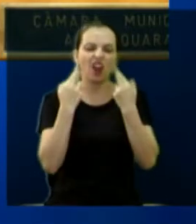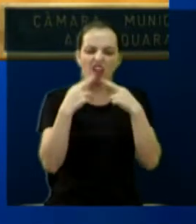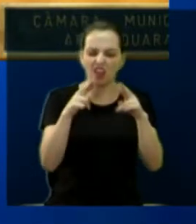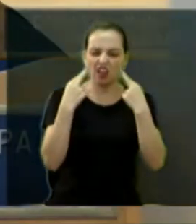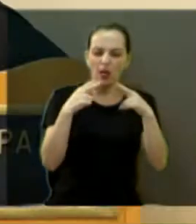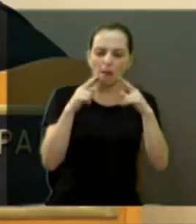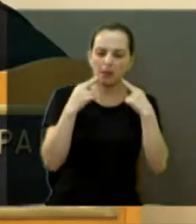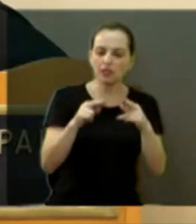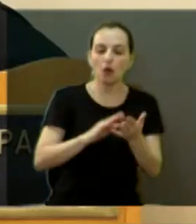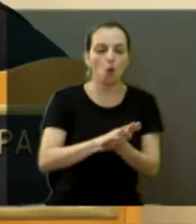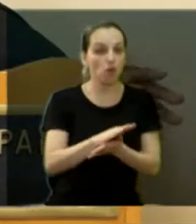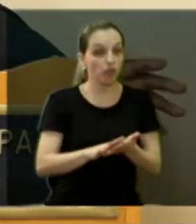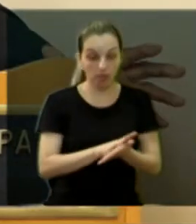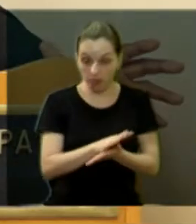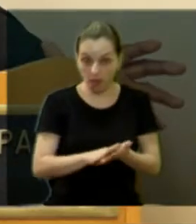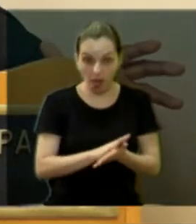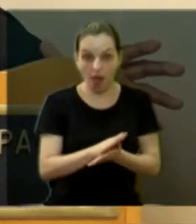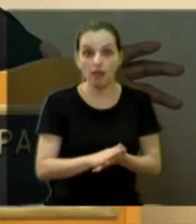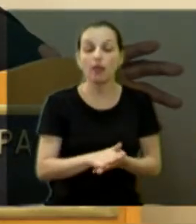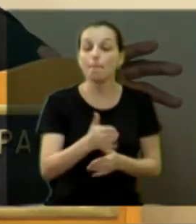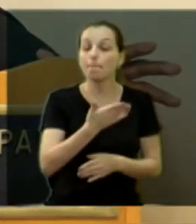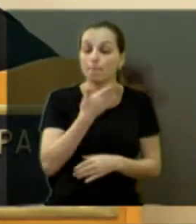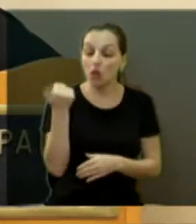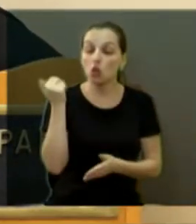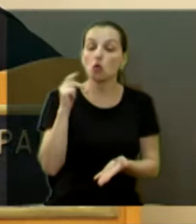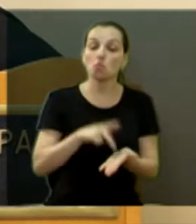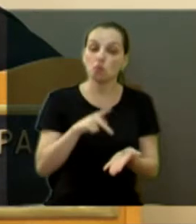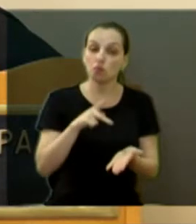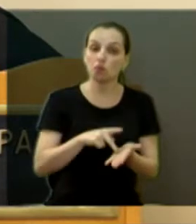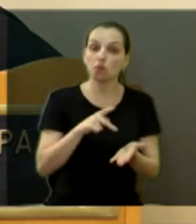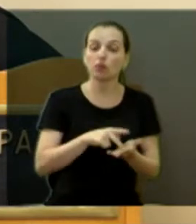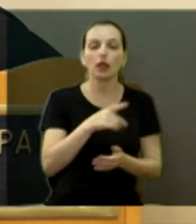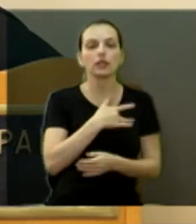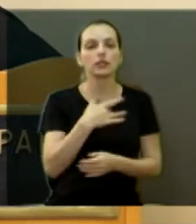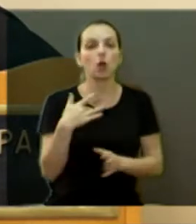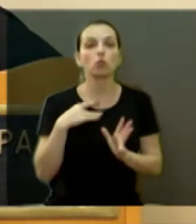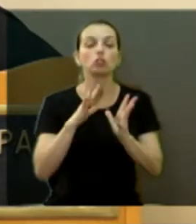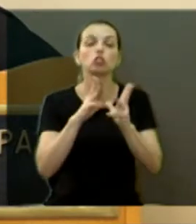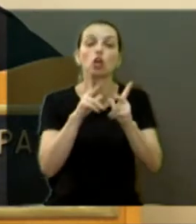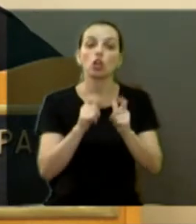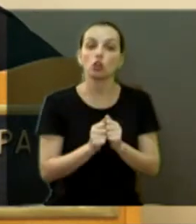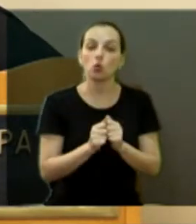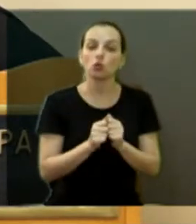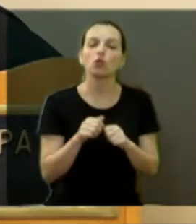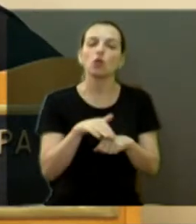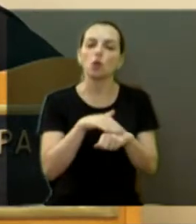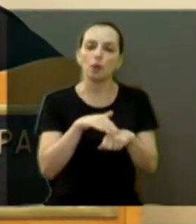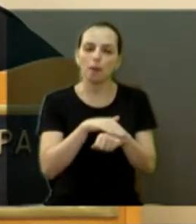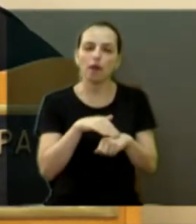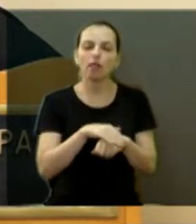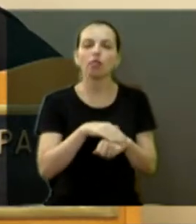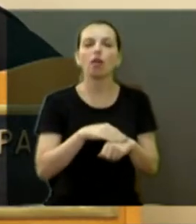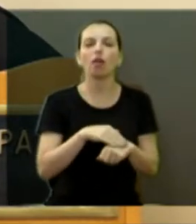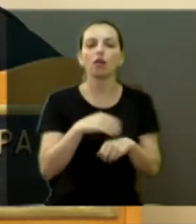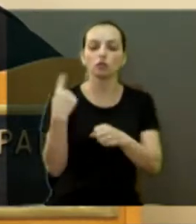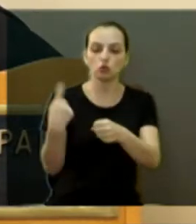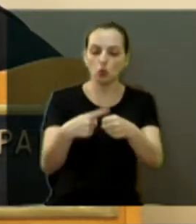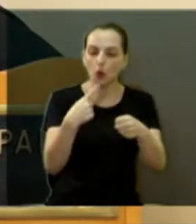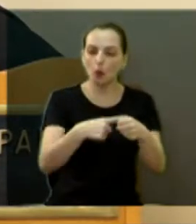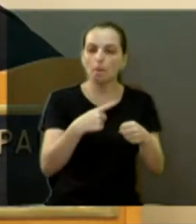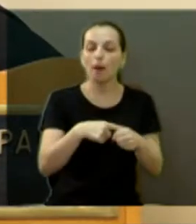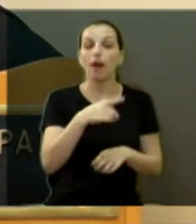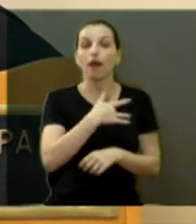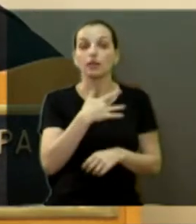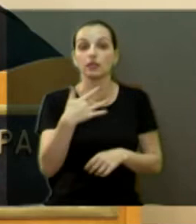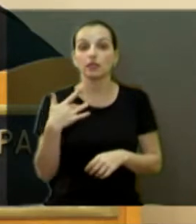está 100%, mas a saúde é tudo. Eu sempre comentei, nos bairros eu comentei, na minha fala, a saúde